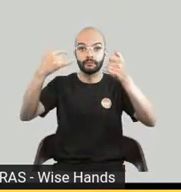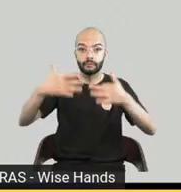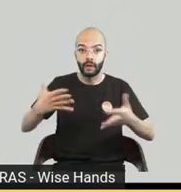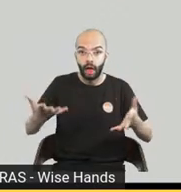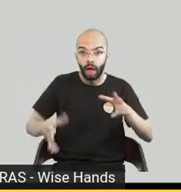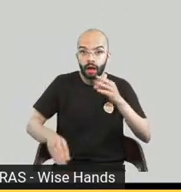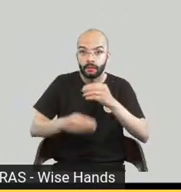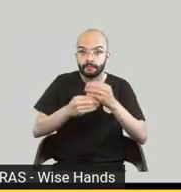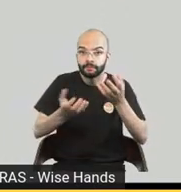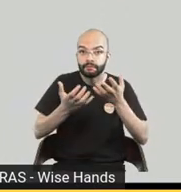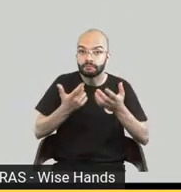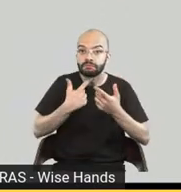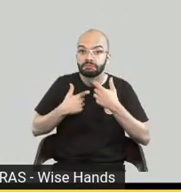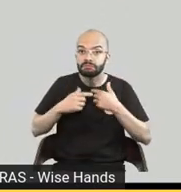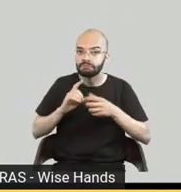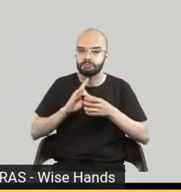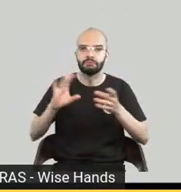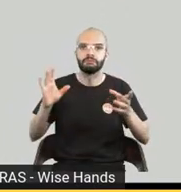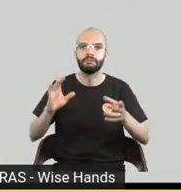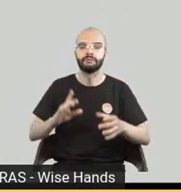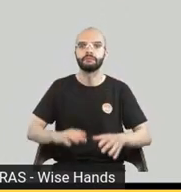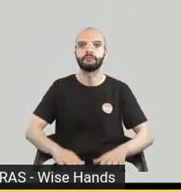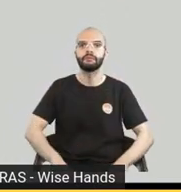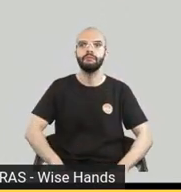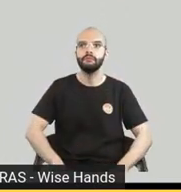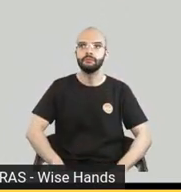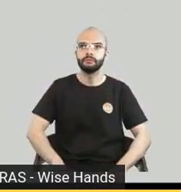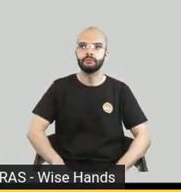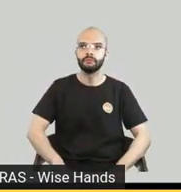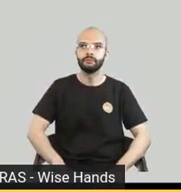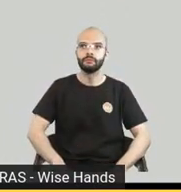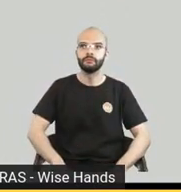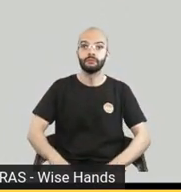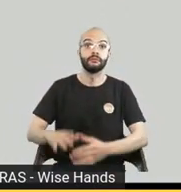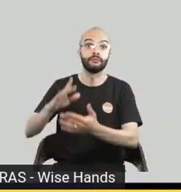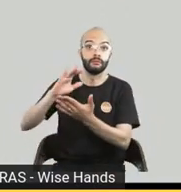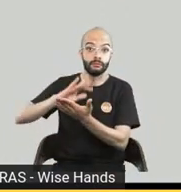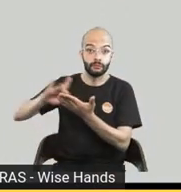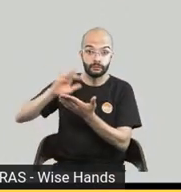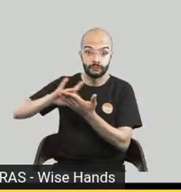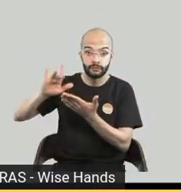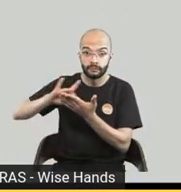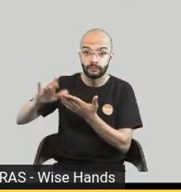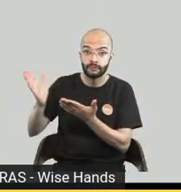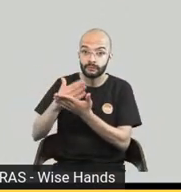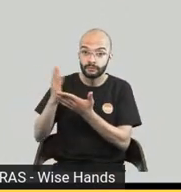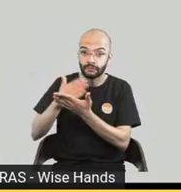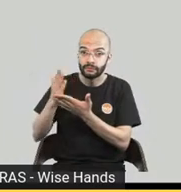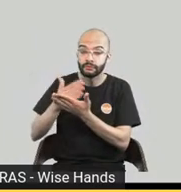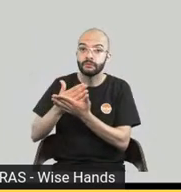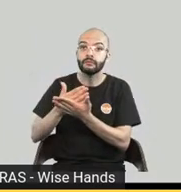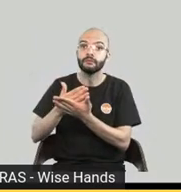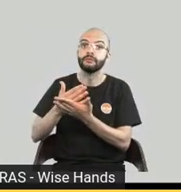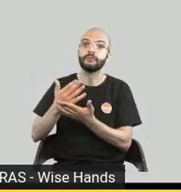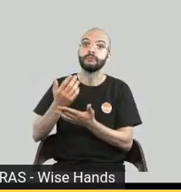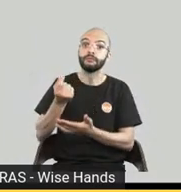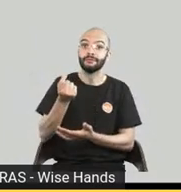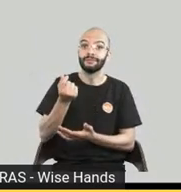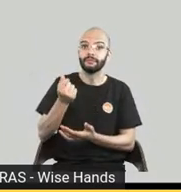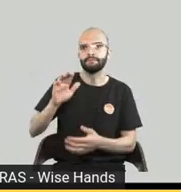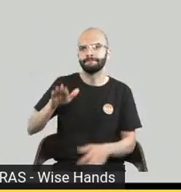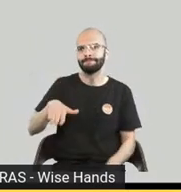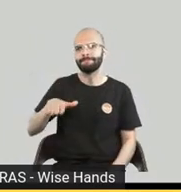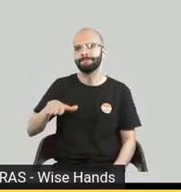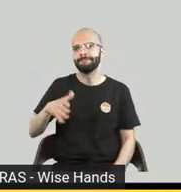plataforma bom para o ebook é um investimento relativamente baixo então como isso